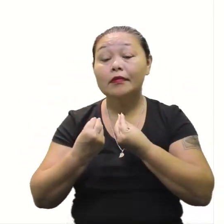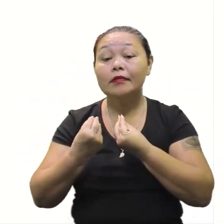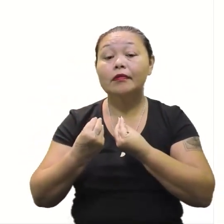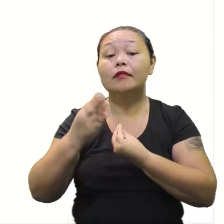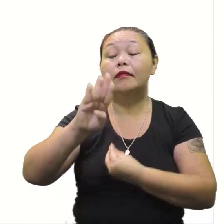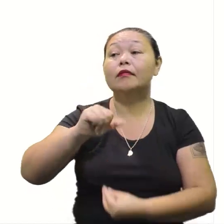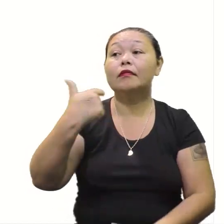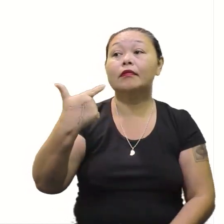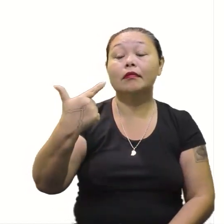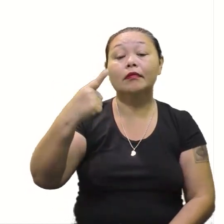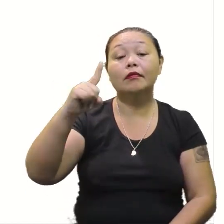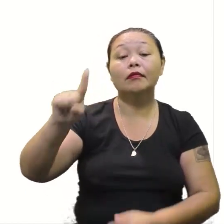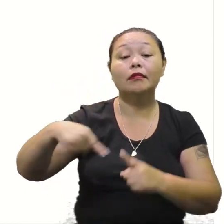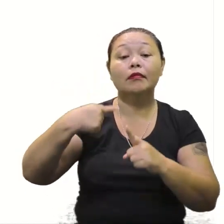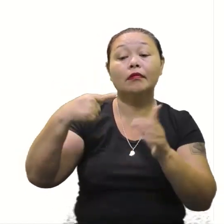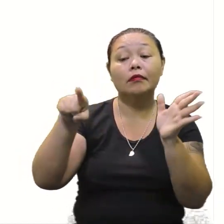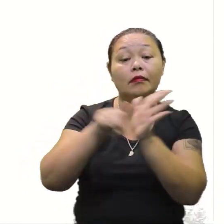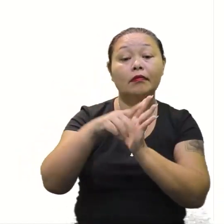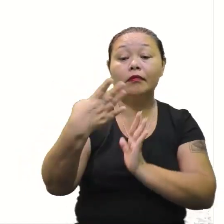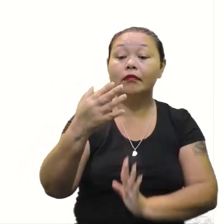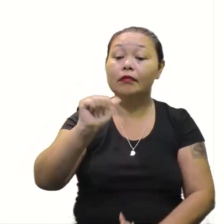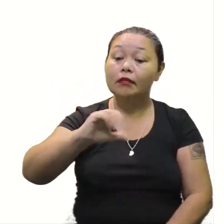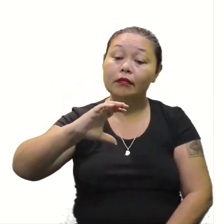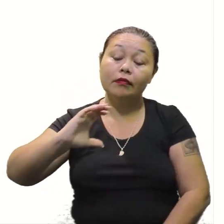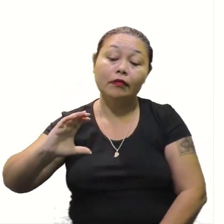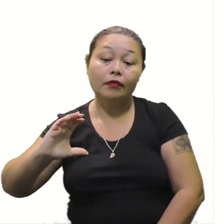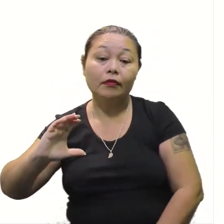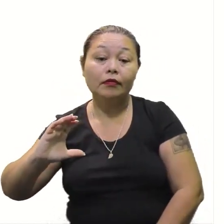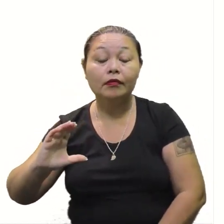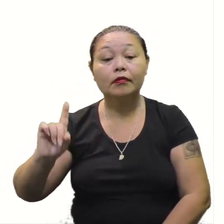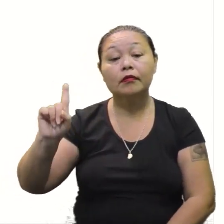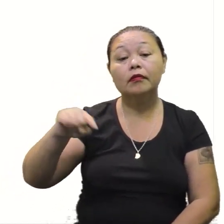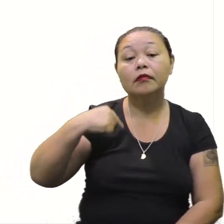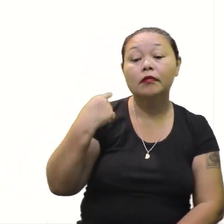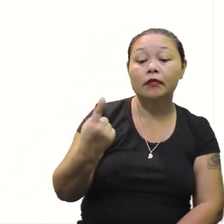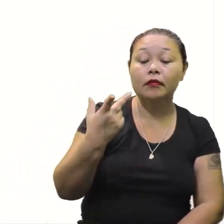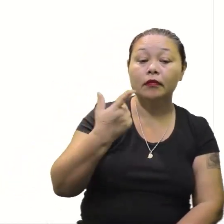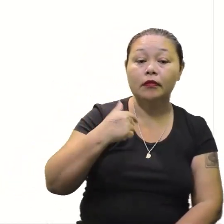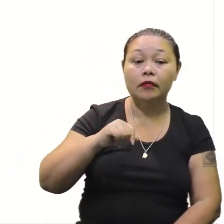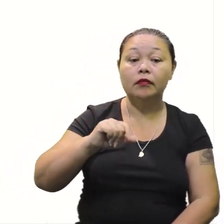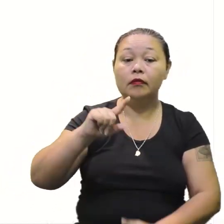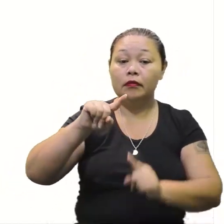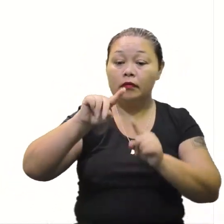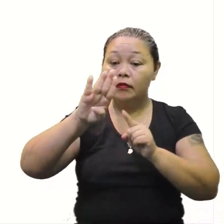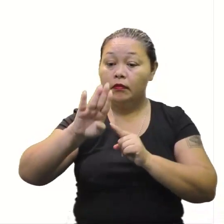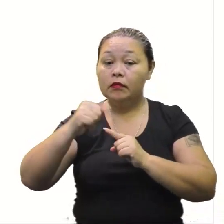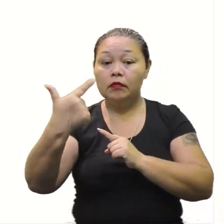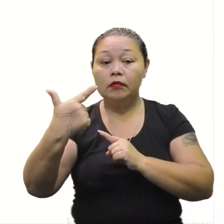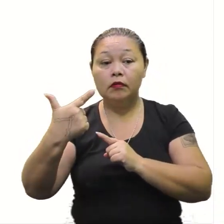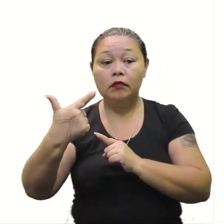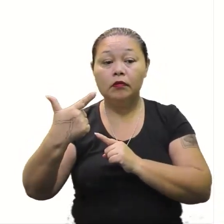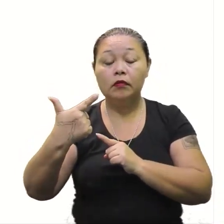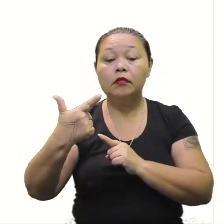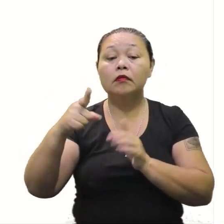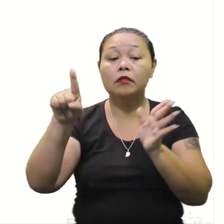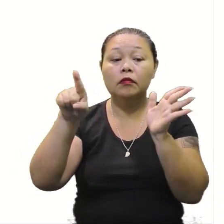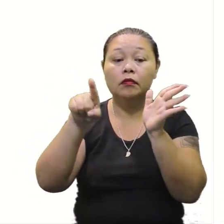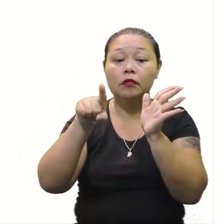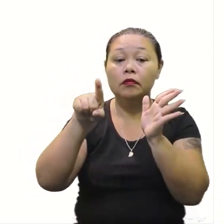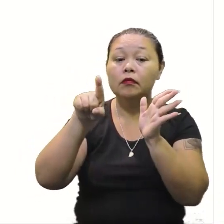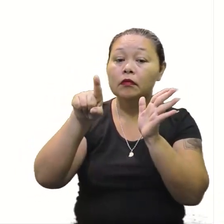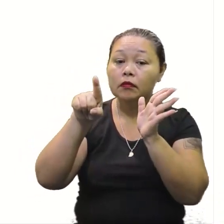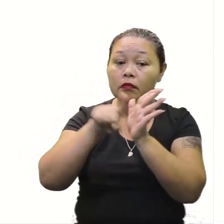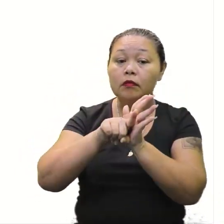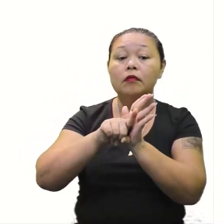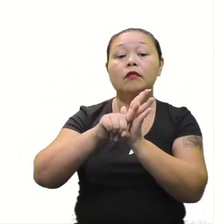B ao quadrado menos 4AC. Então, quando a gente eleva o B ao quadrado, multiplica por menos 4